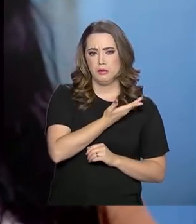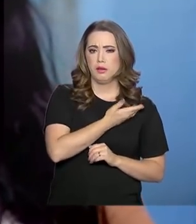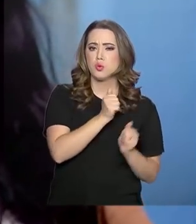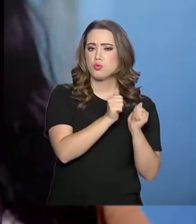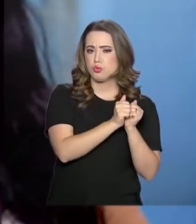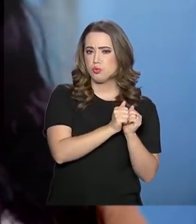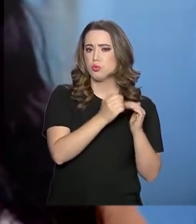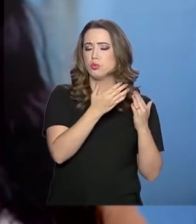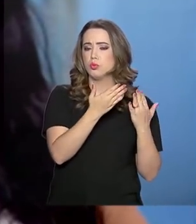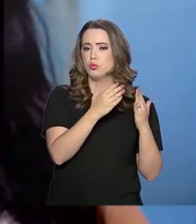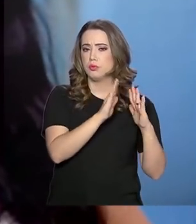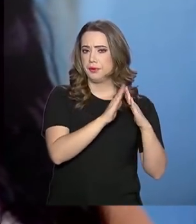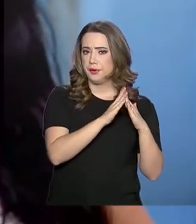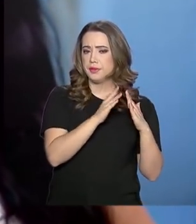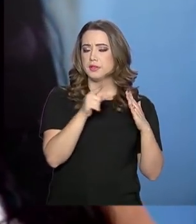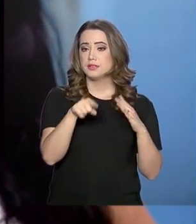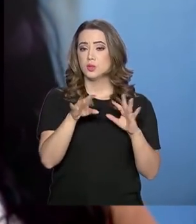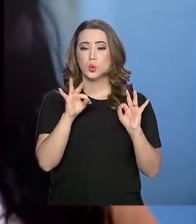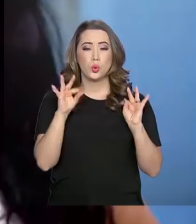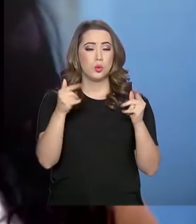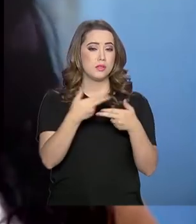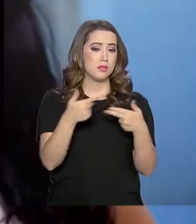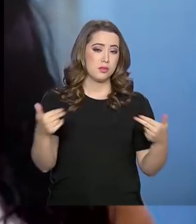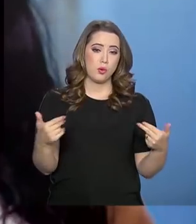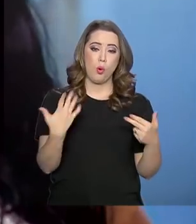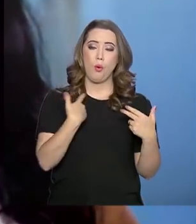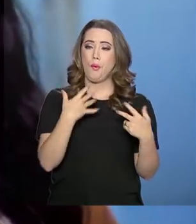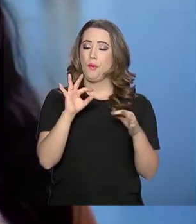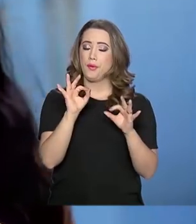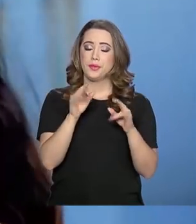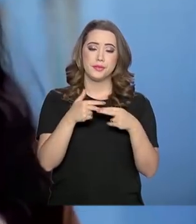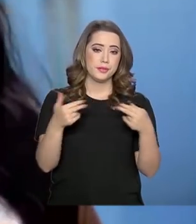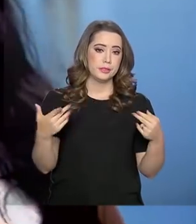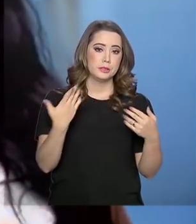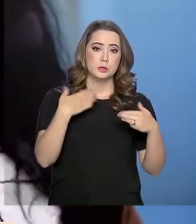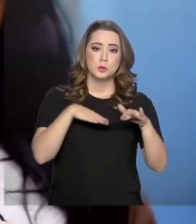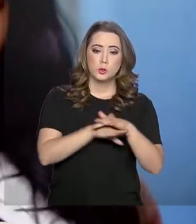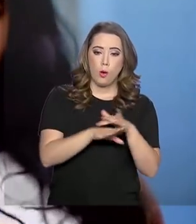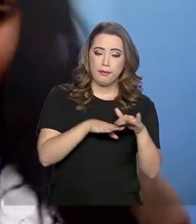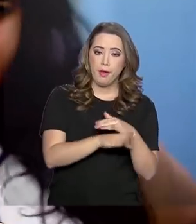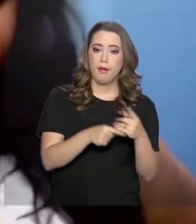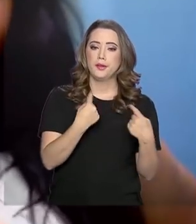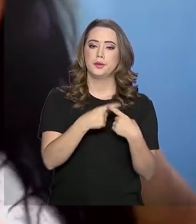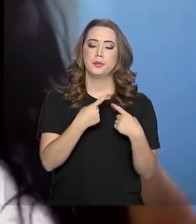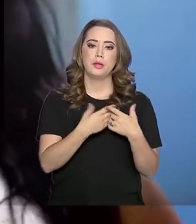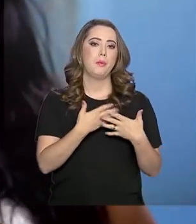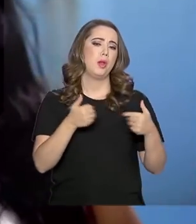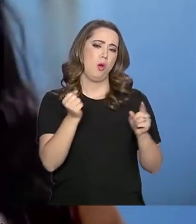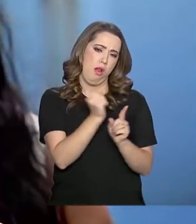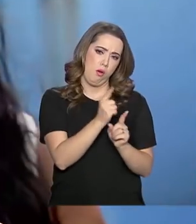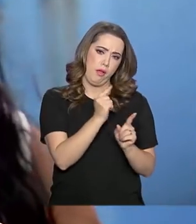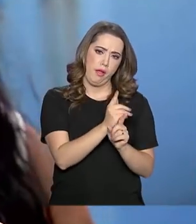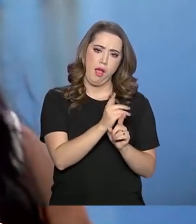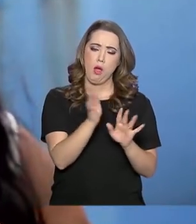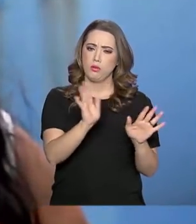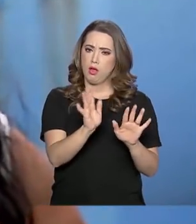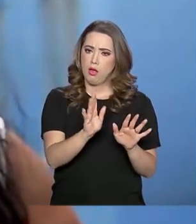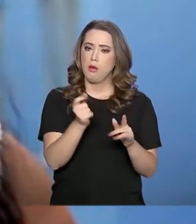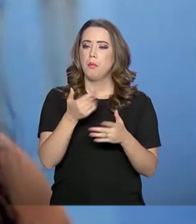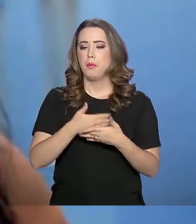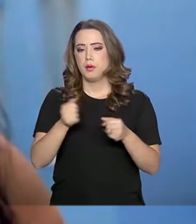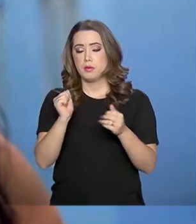amiga, minhas coisas todas desmontadas porque eu preferi sair do aluguel logo, né? Para esperar a chave e